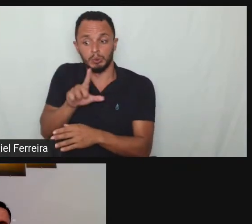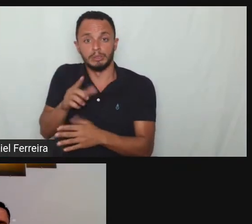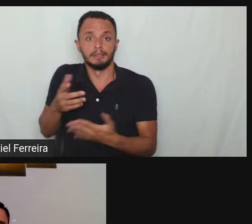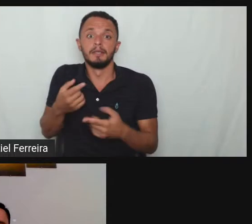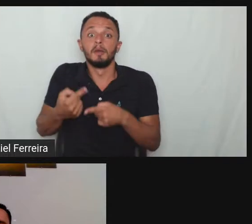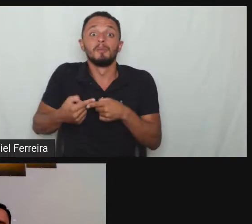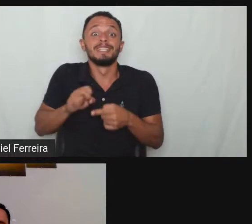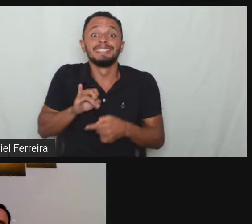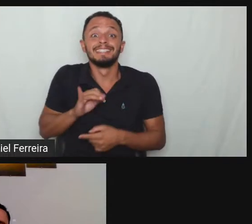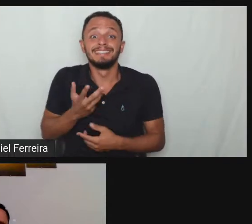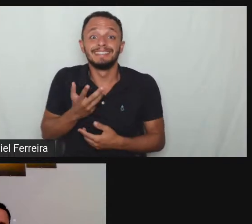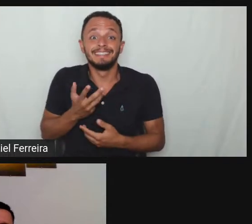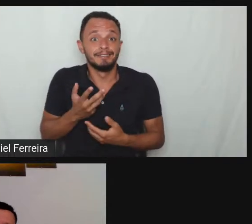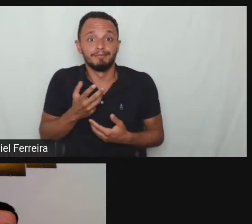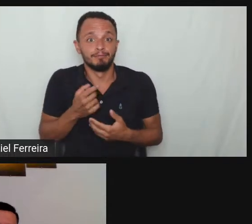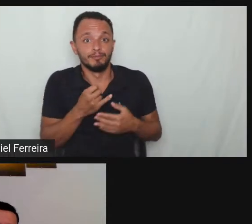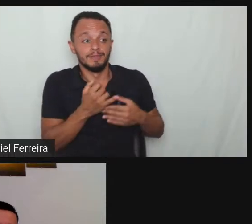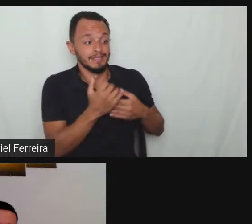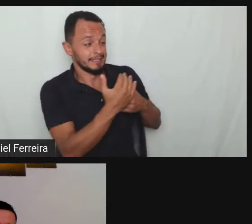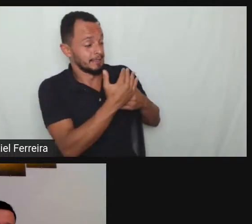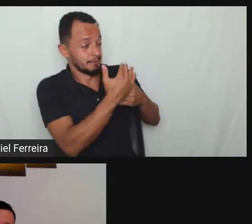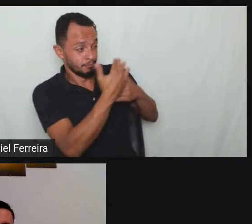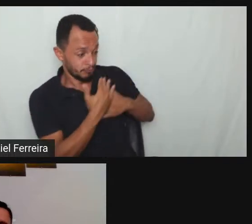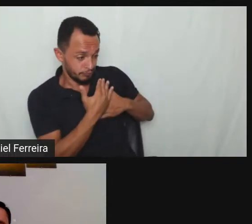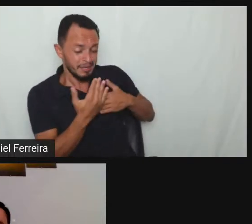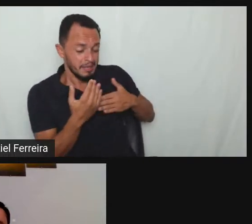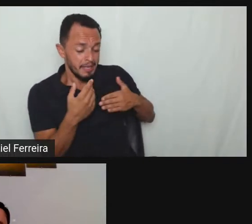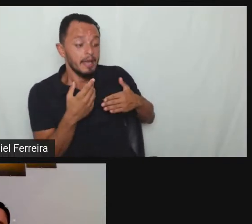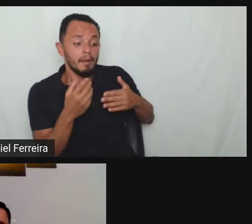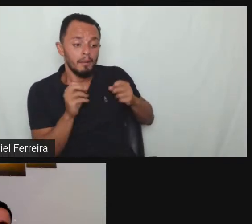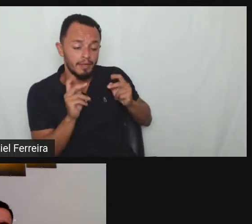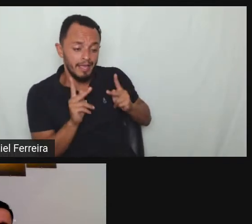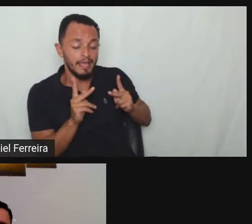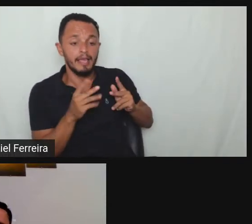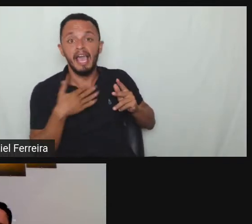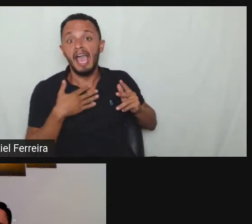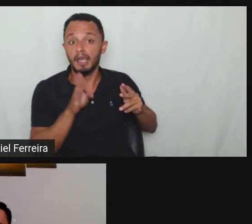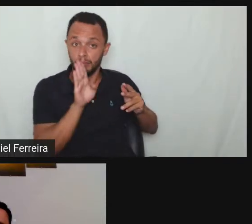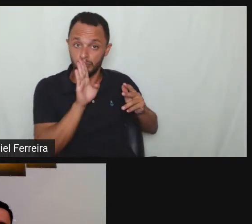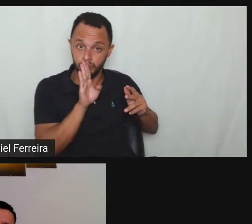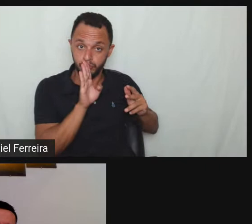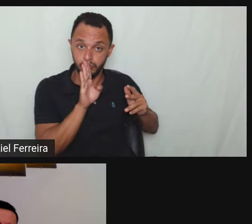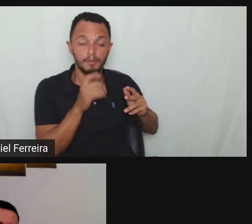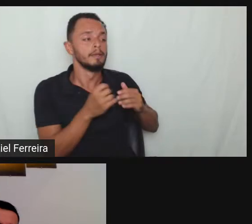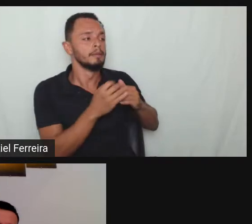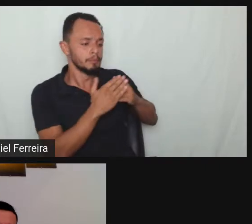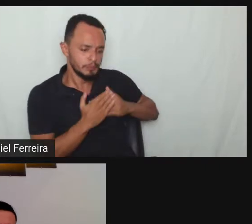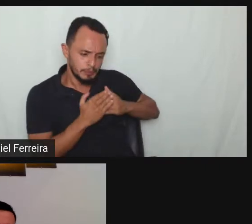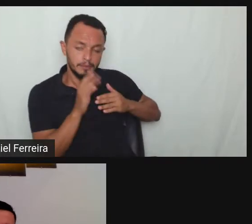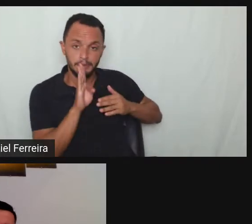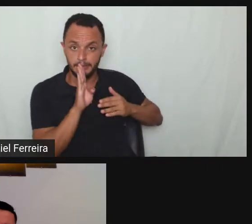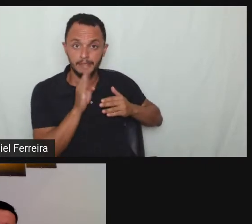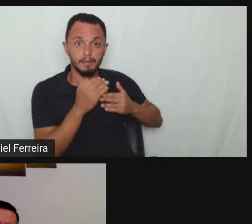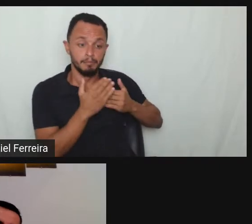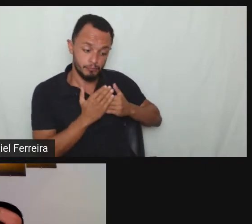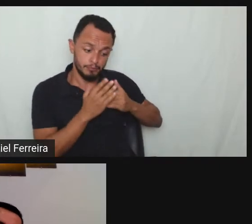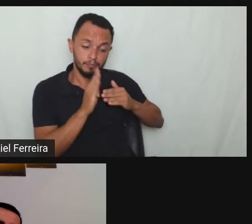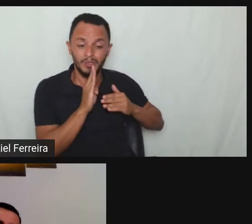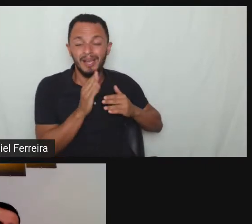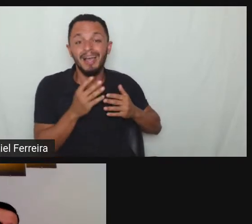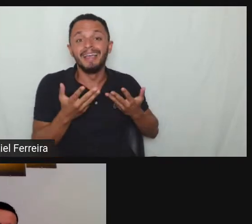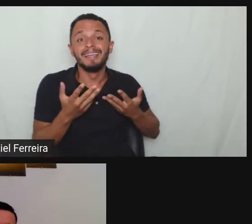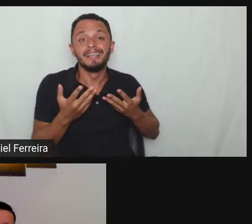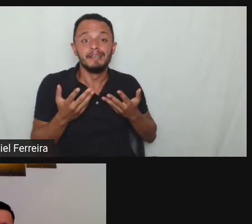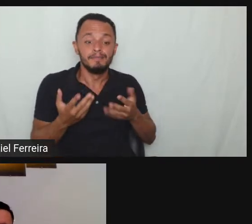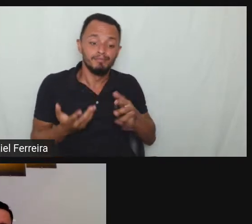gente não vai conseguir essa essa inclusão de maneira plena ela fica só superficial não é não é